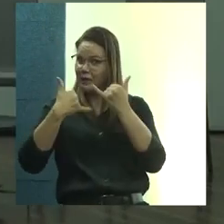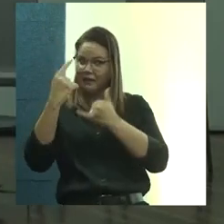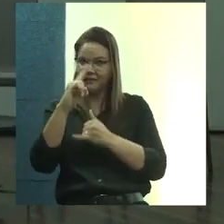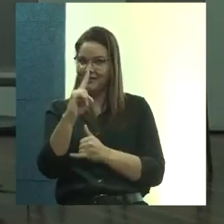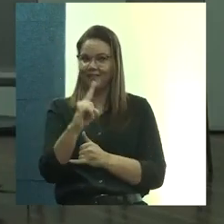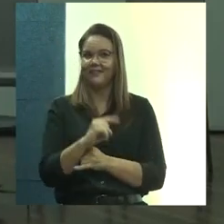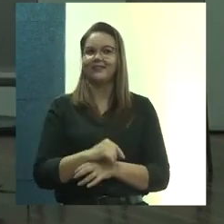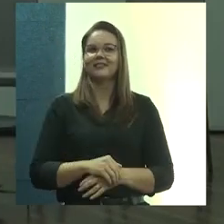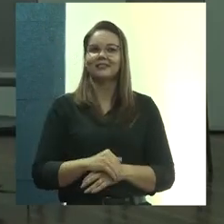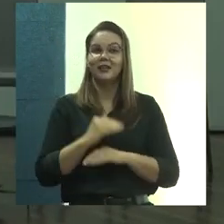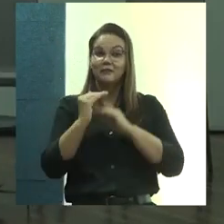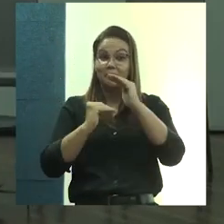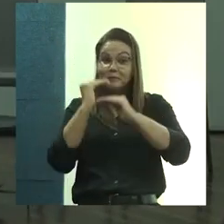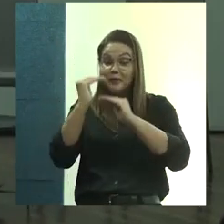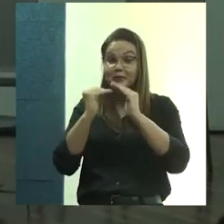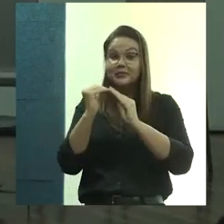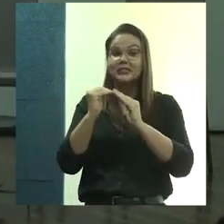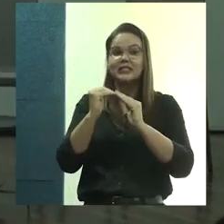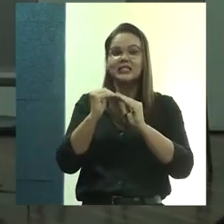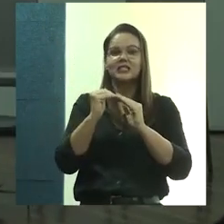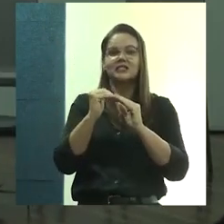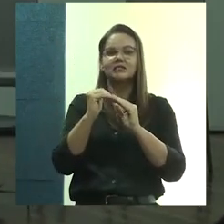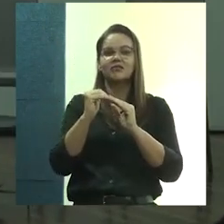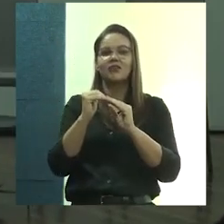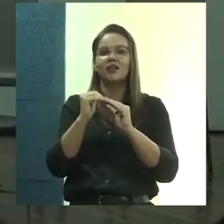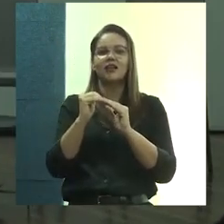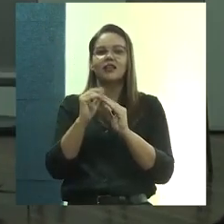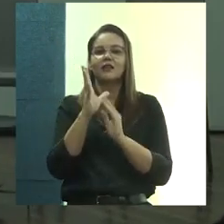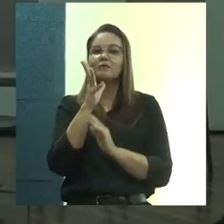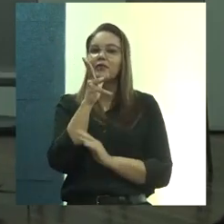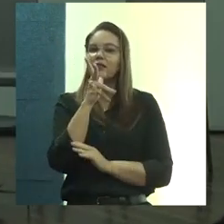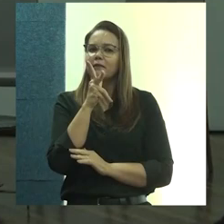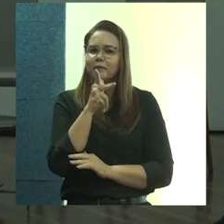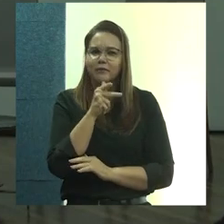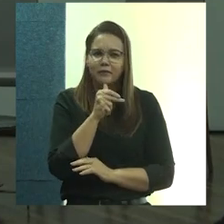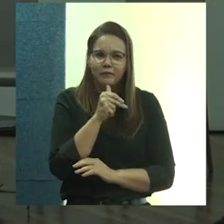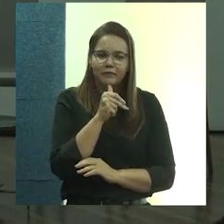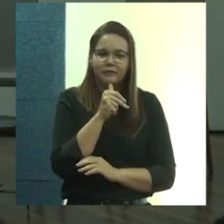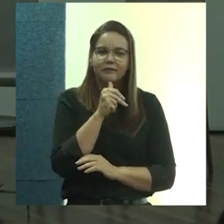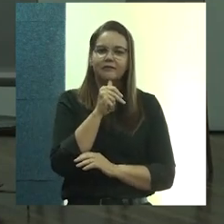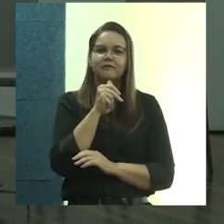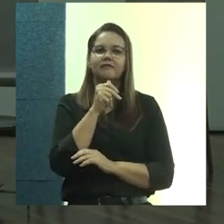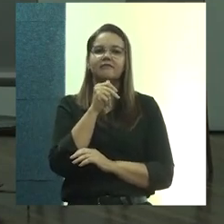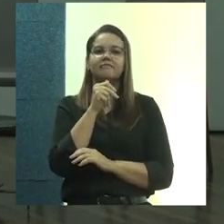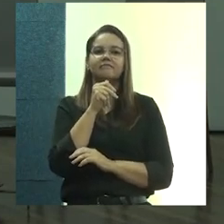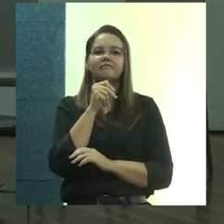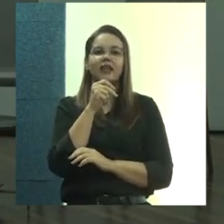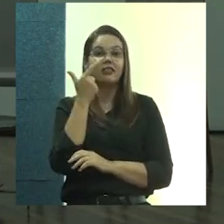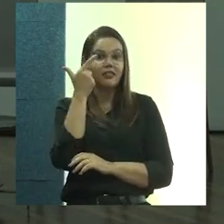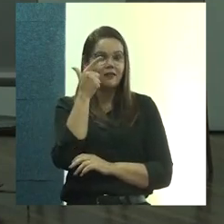Foi um processo, mais um desses processos muito longos, até a gente conseguir